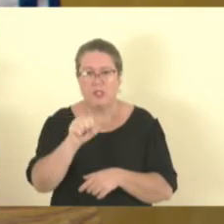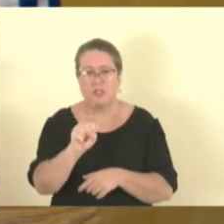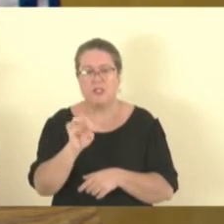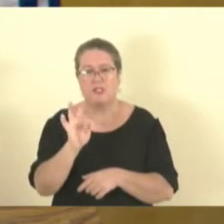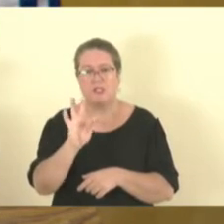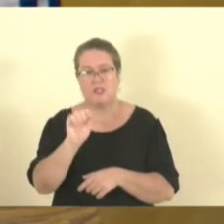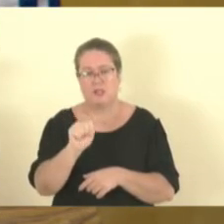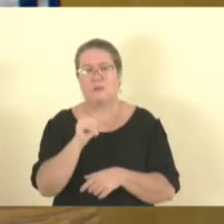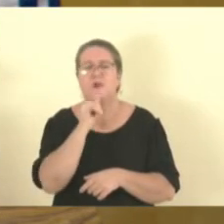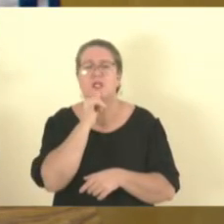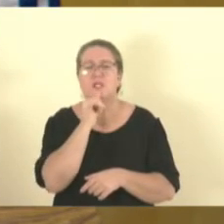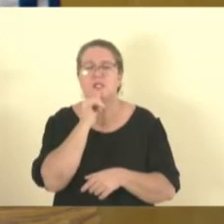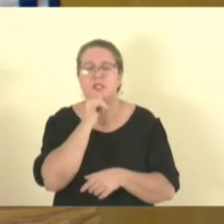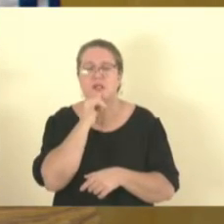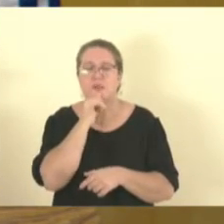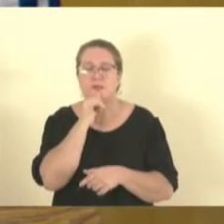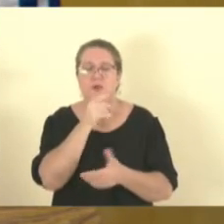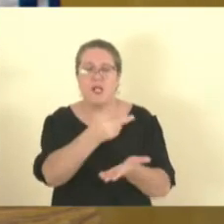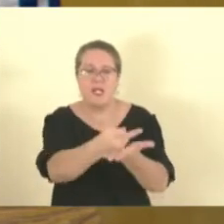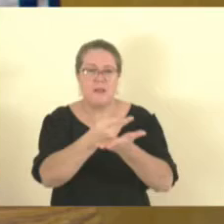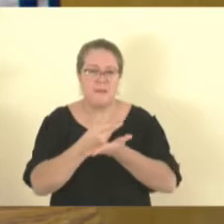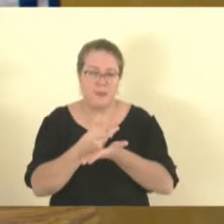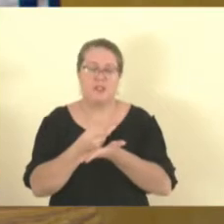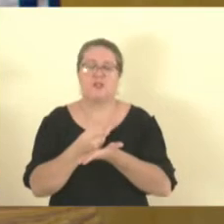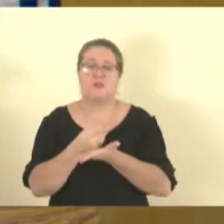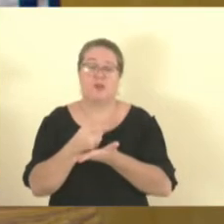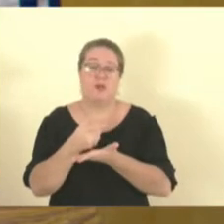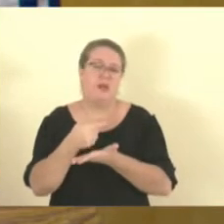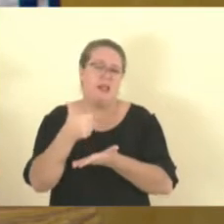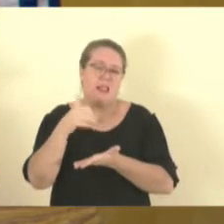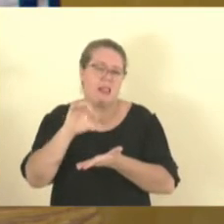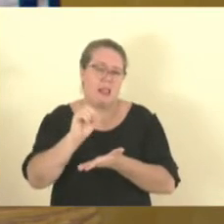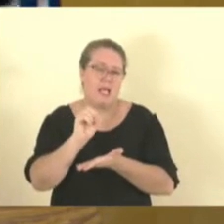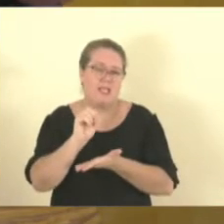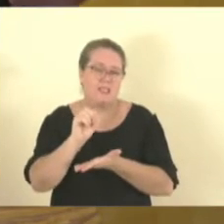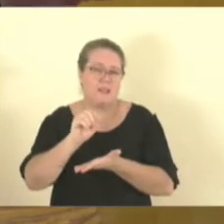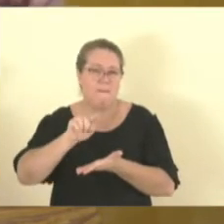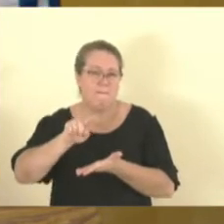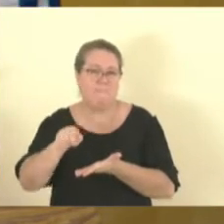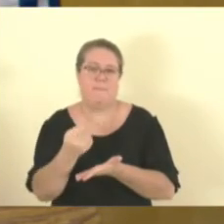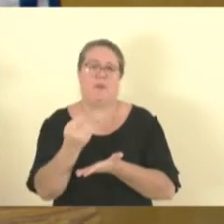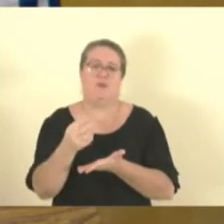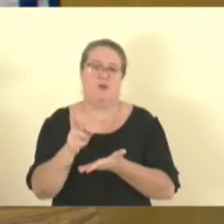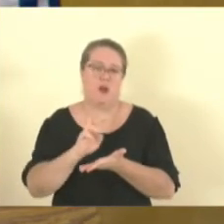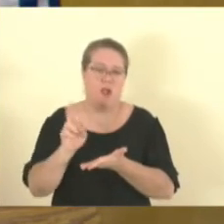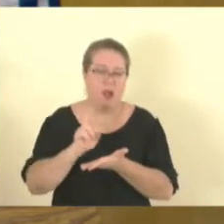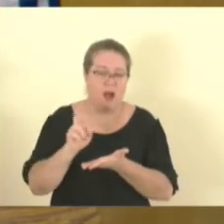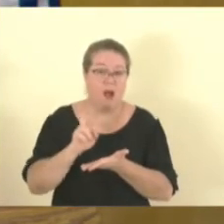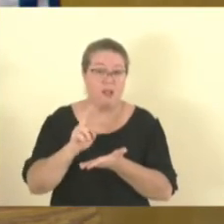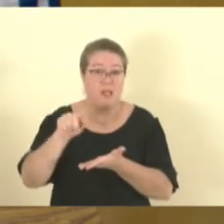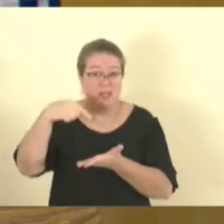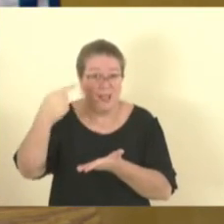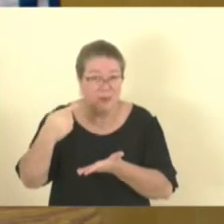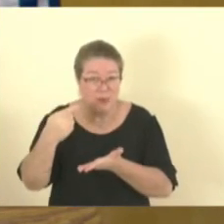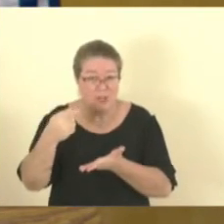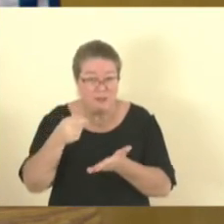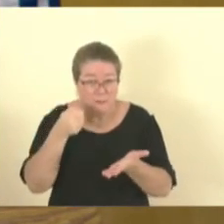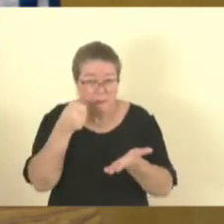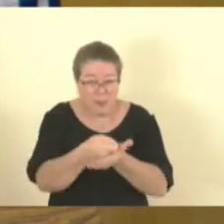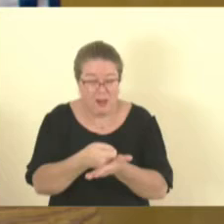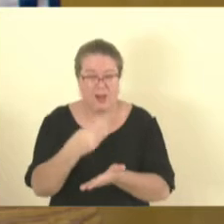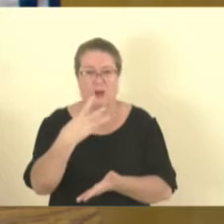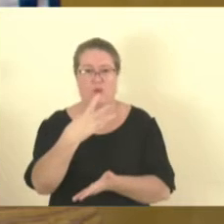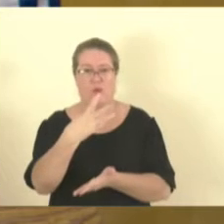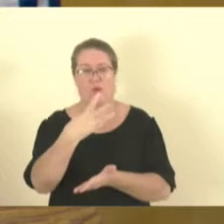mil reais e chegarem ao absurdo de pagarem 40 mil reais por conta do prazo e por conta dos abusivos juros. Então, nós